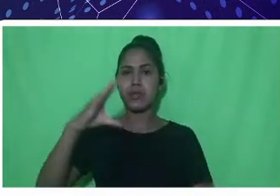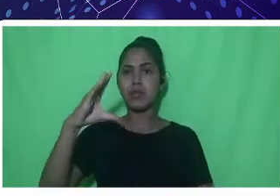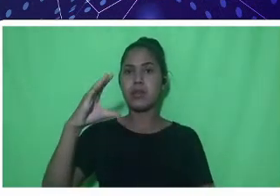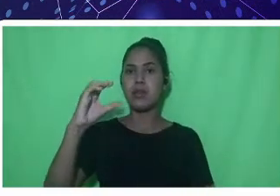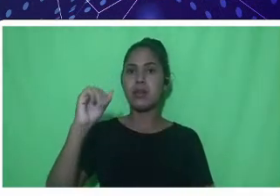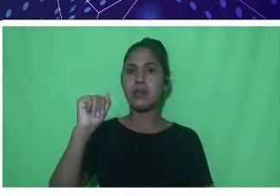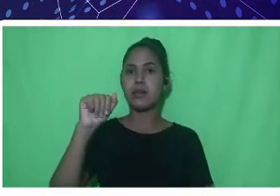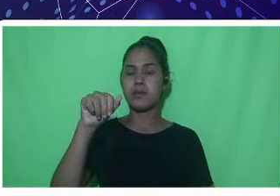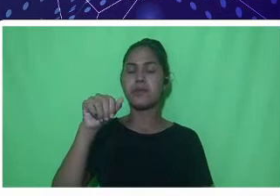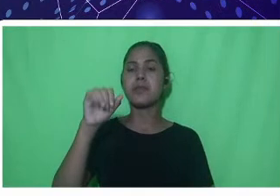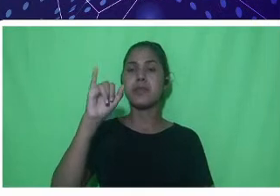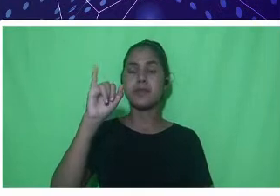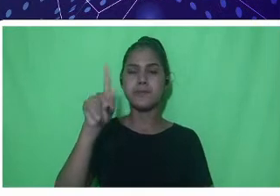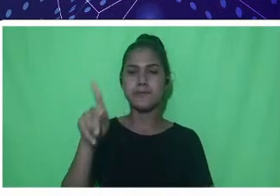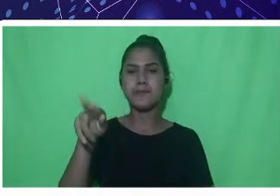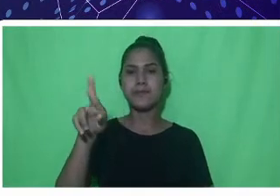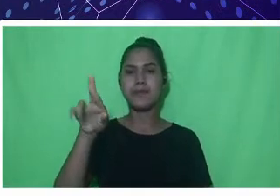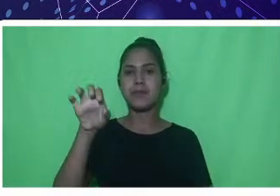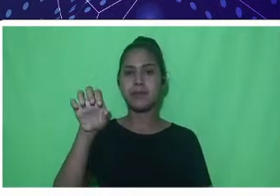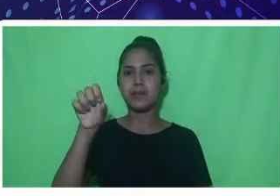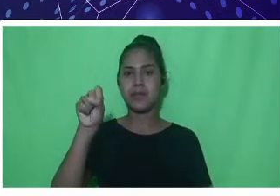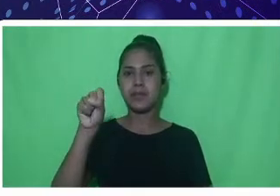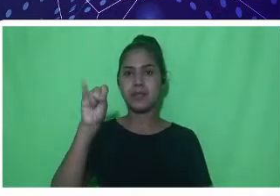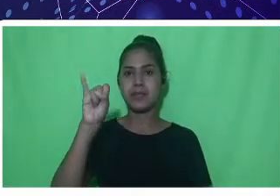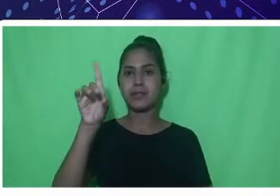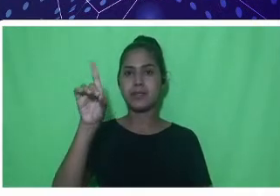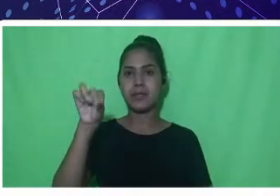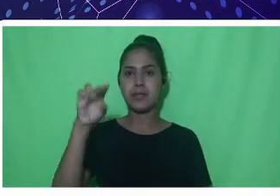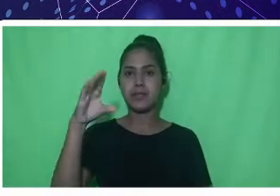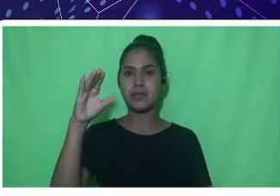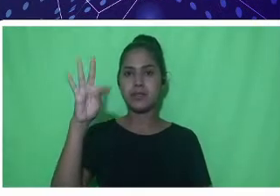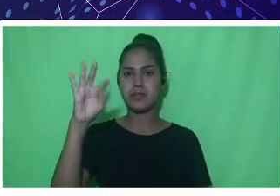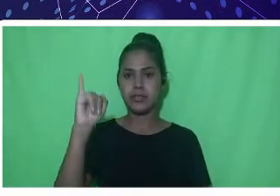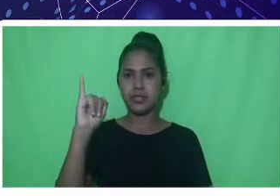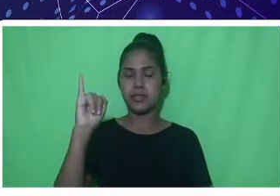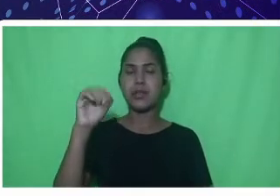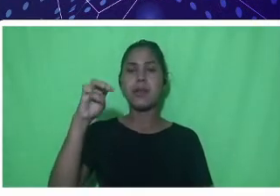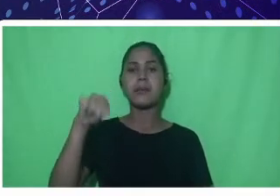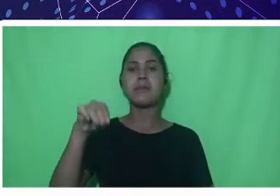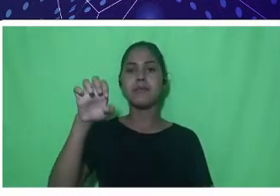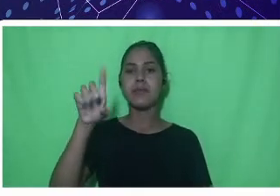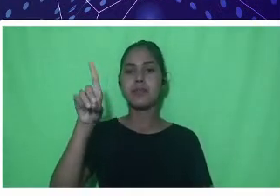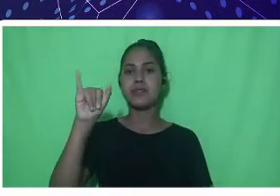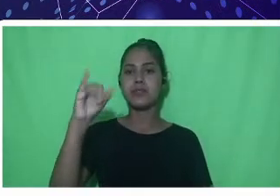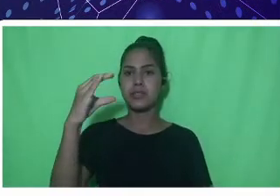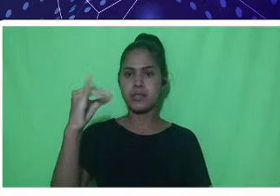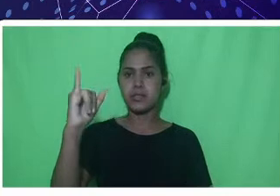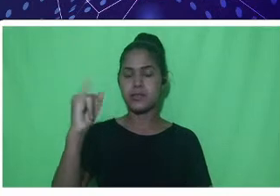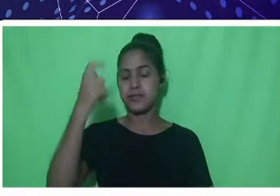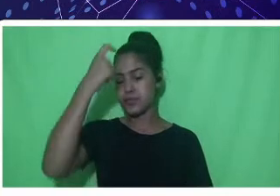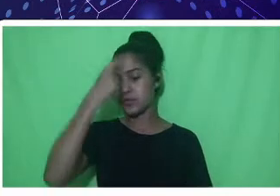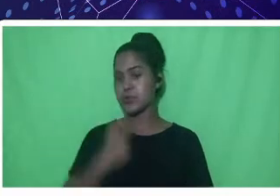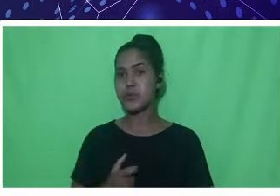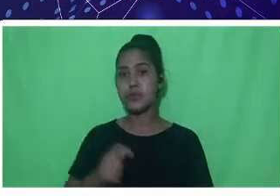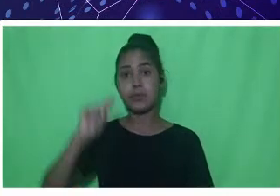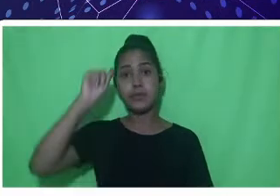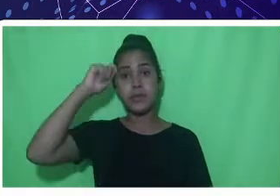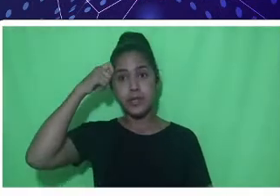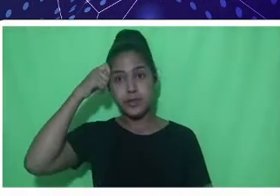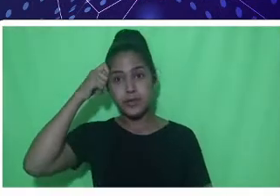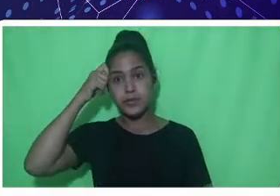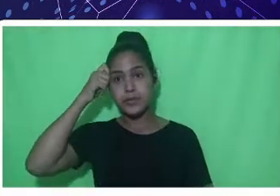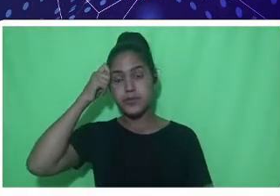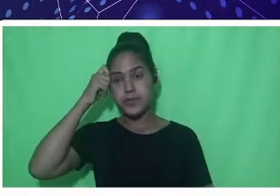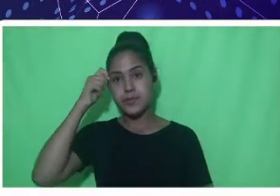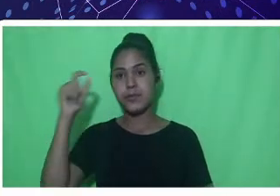nossos dois cursos, né, Engenharia de Pesca e de Zotecnia. Então, eu sou negro, cabelos, os poucos cabelos que me